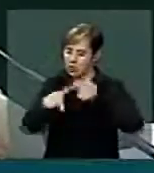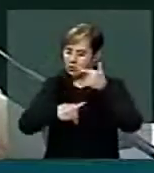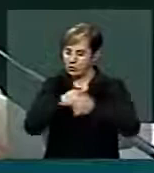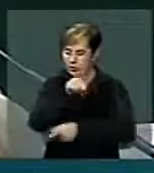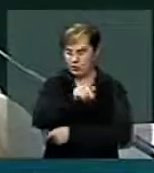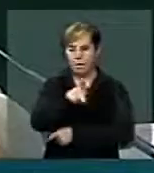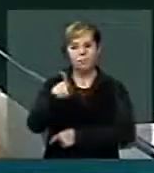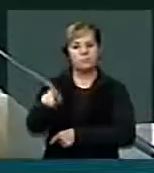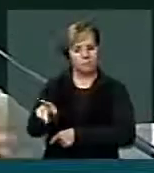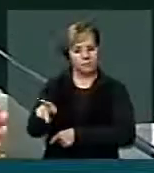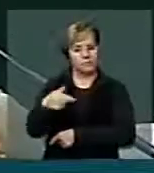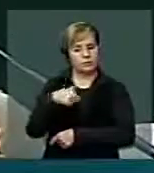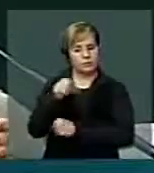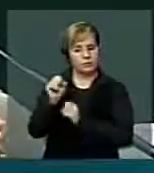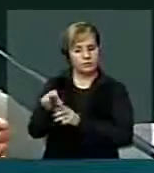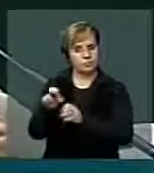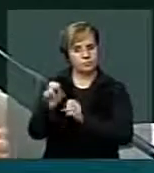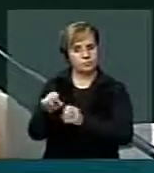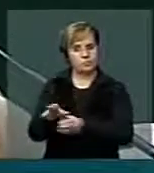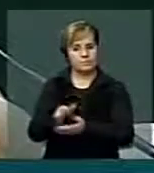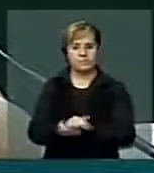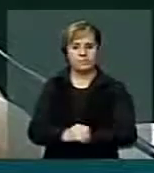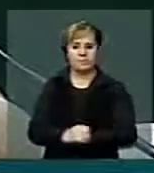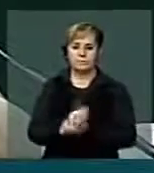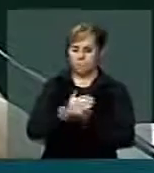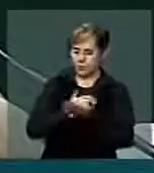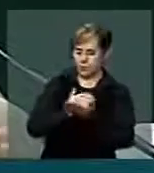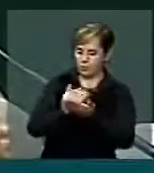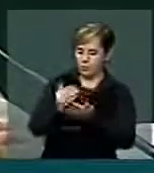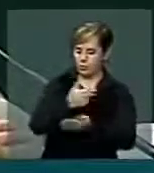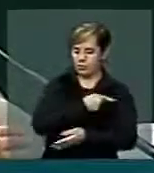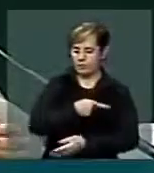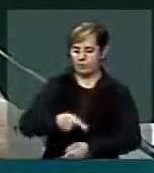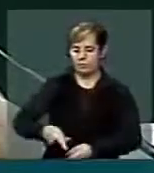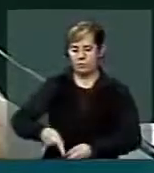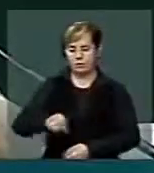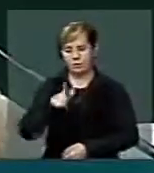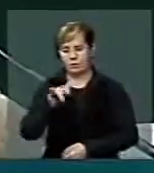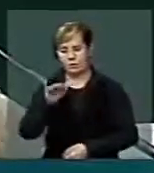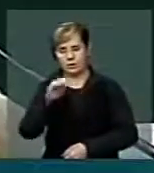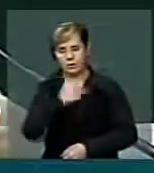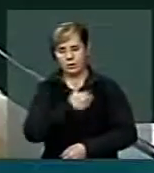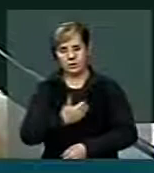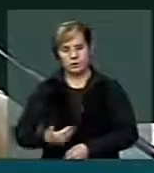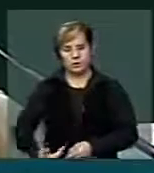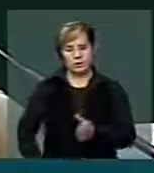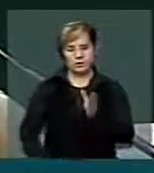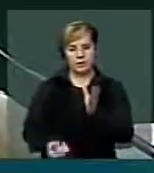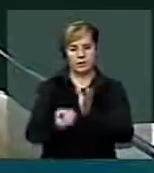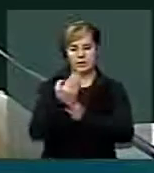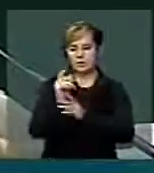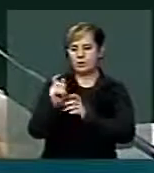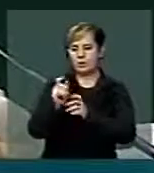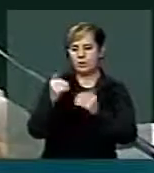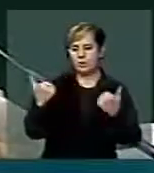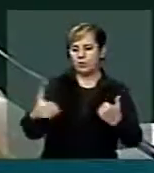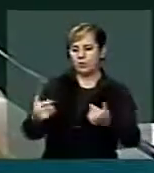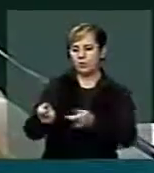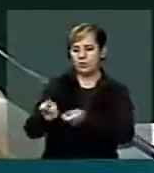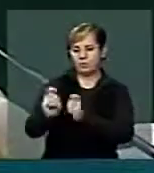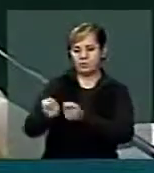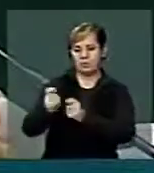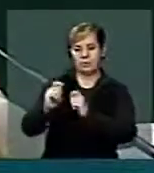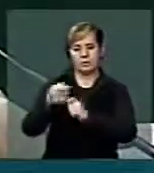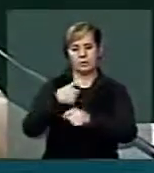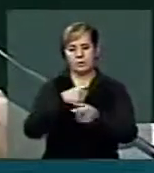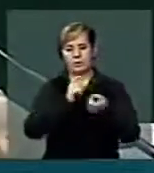professor, e no início do governo do presidente Lula, ele criou o Ministério da Pesca e eu coordenei